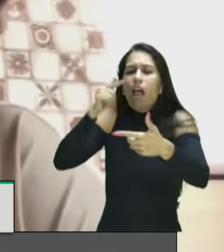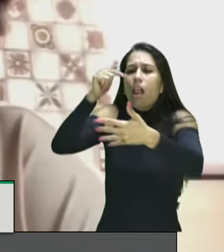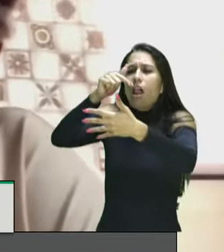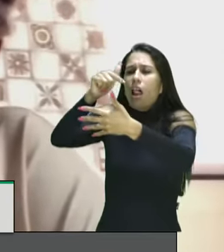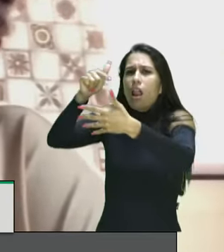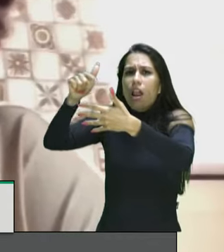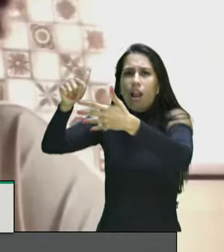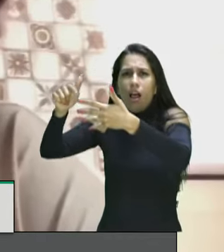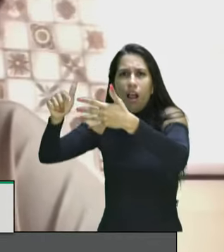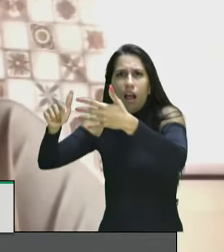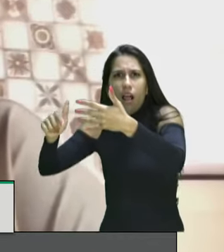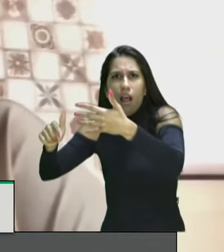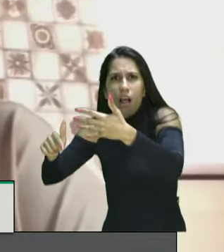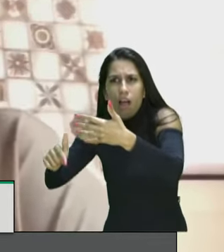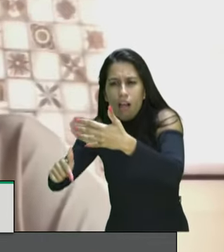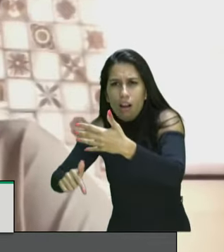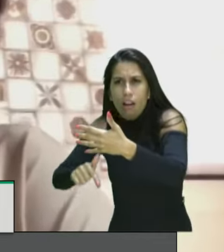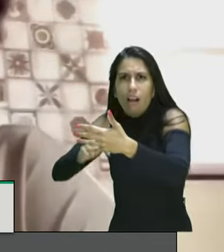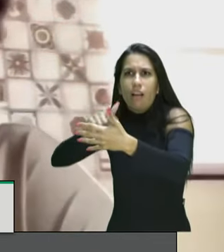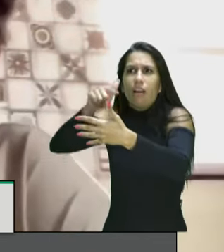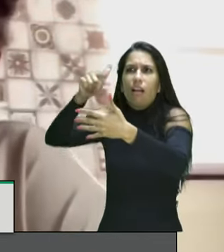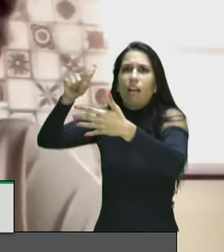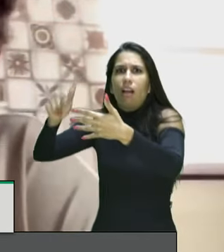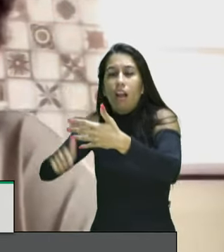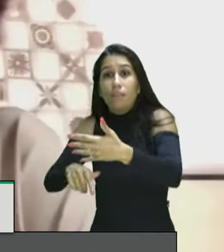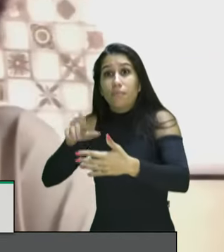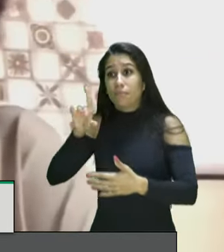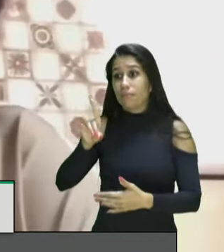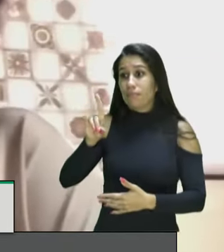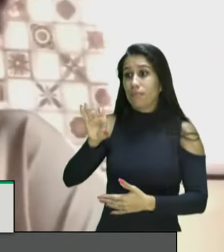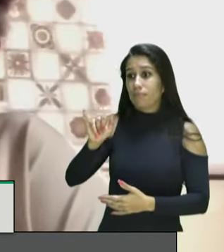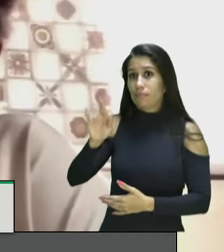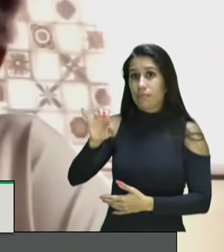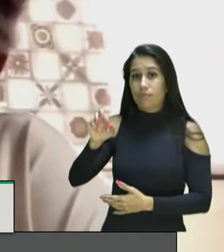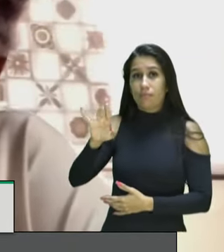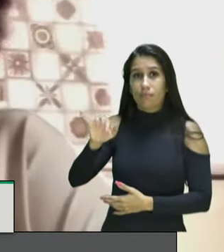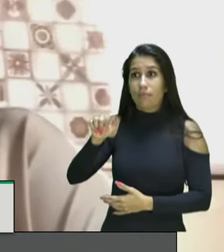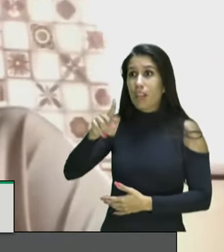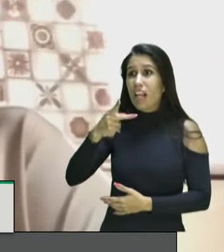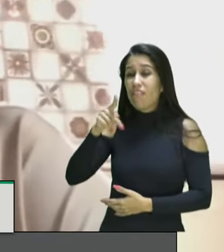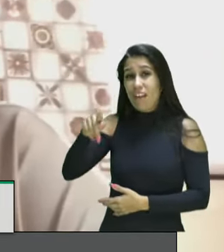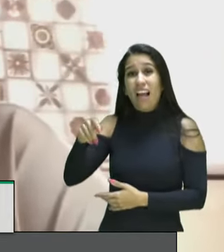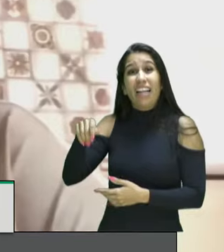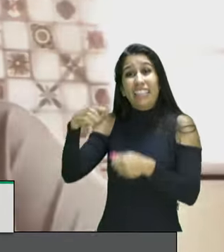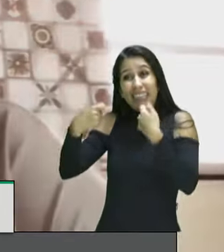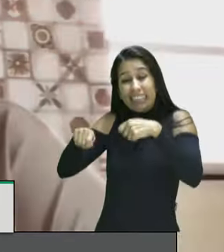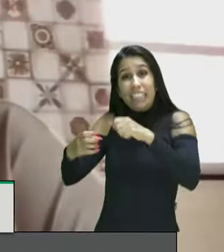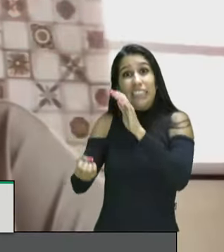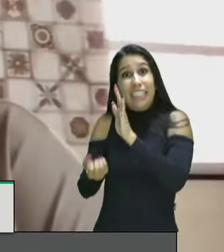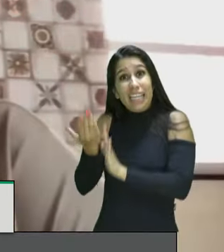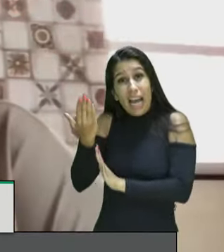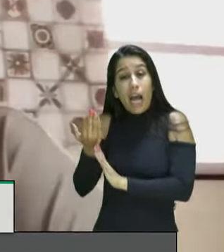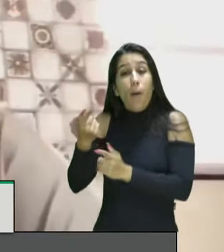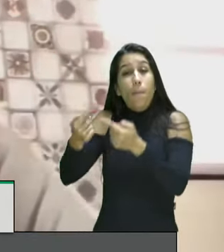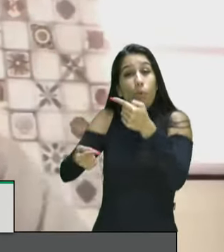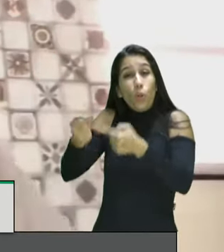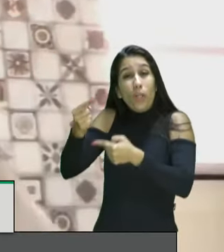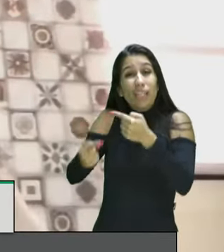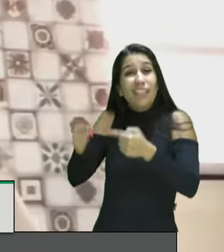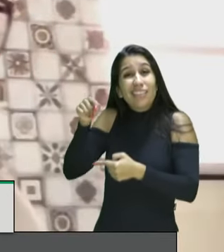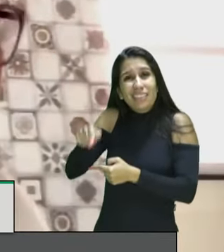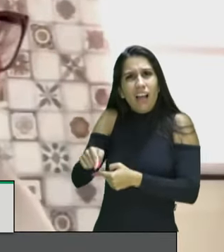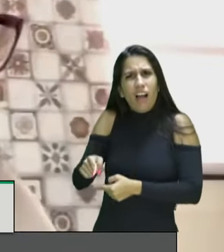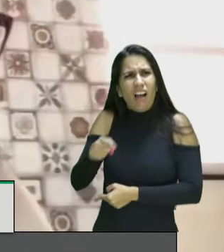e a própria defensoria reconhece a necessidade de desenvolver políticas para enfrentamento ao racismo e eles